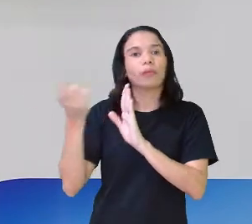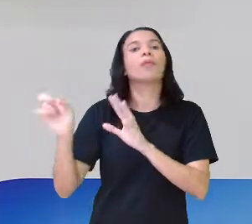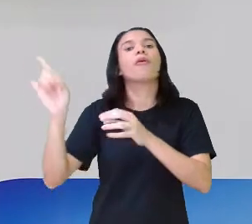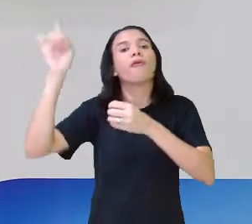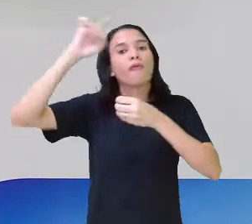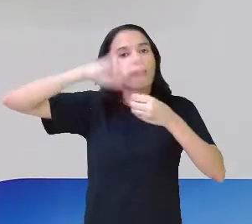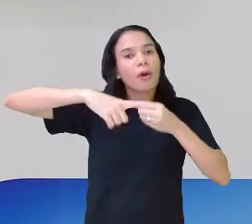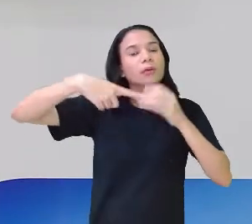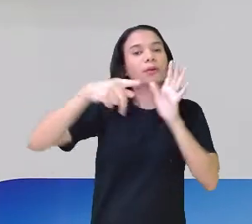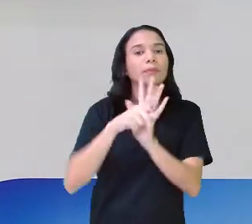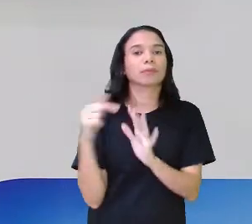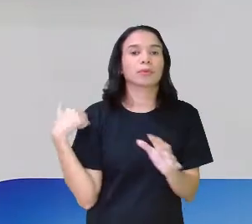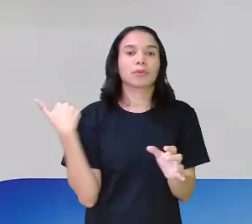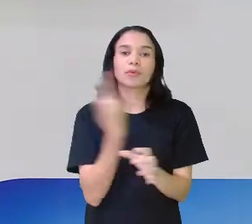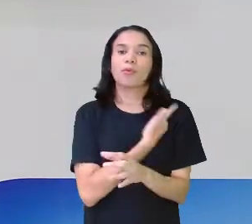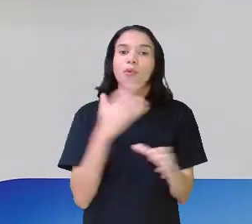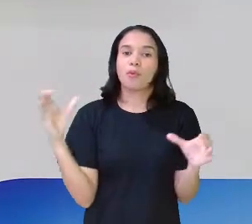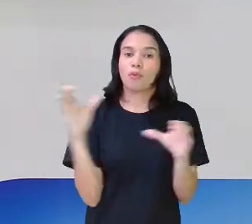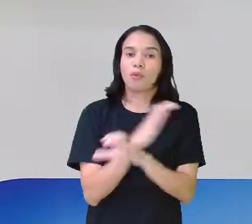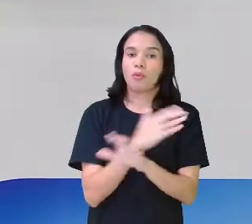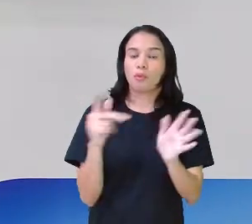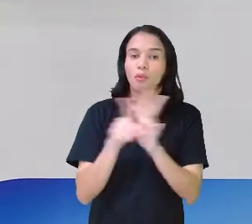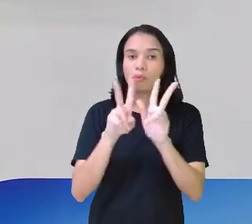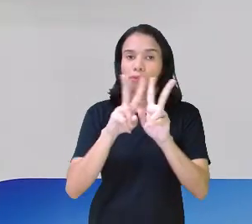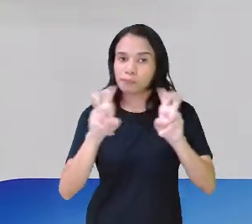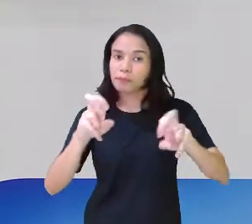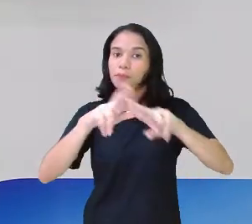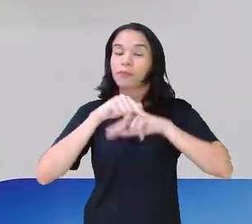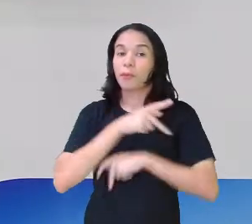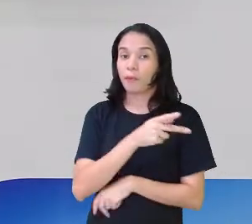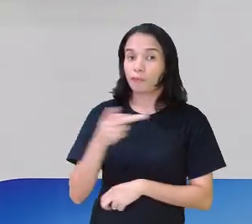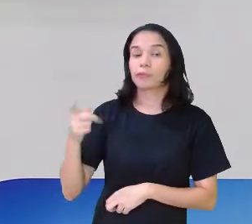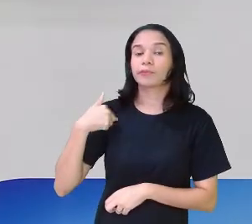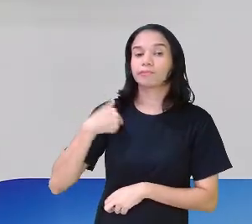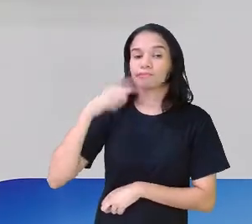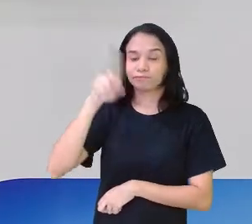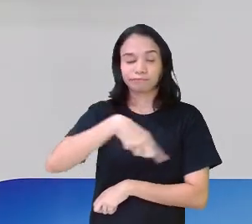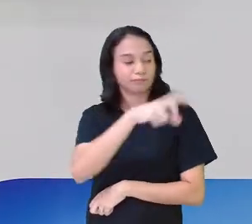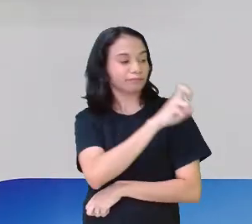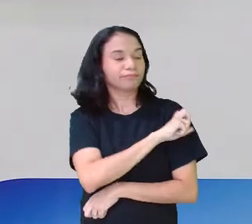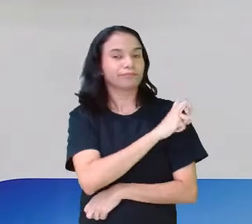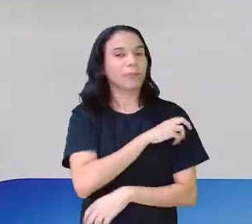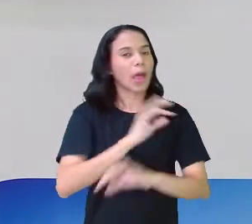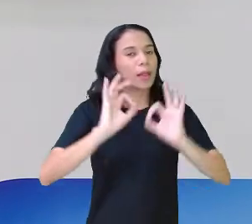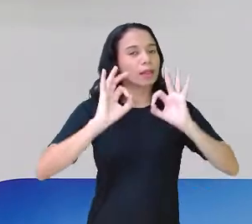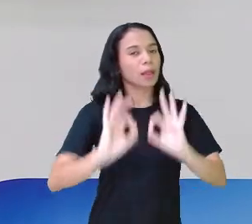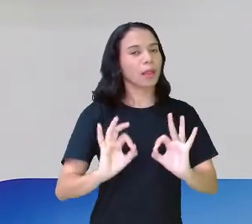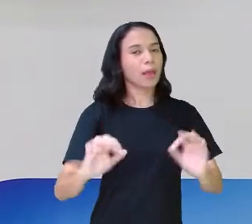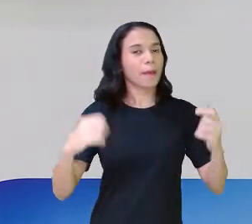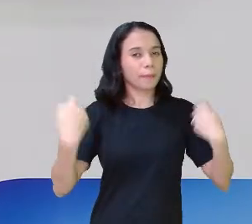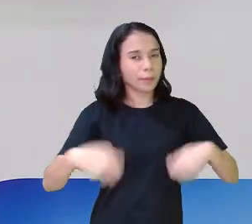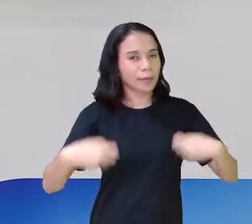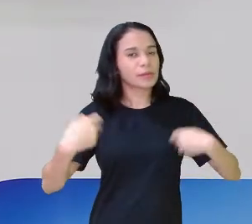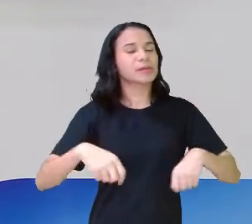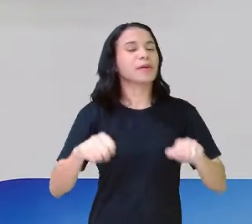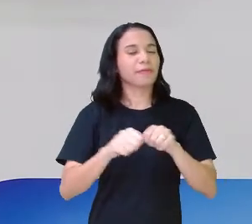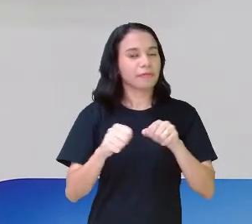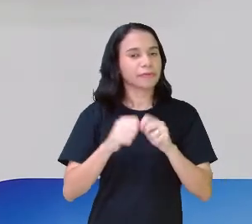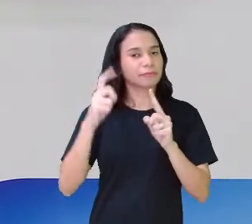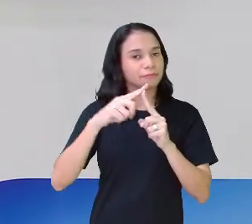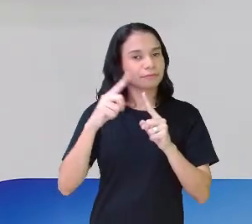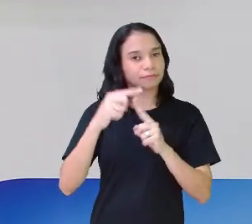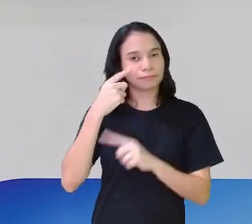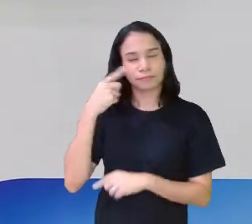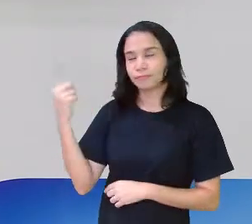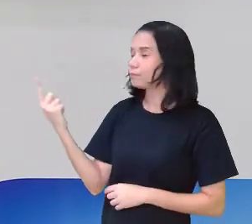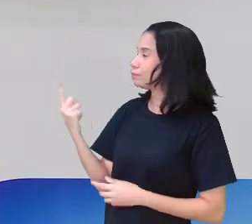voltaremos para fechar aqui com resenha crítica. Porque você do quinto ano, com certeza, vai precisar fazer muito esse tipo de